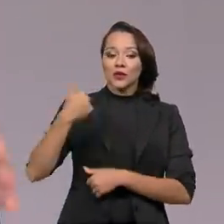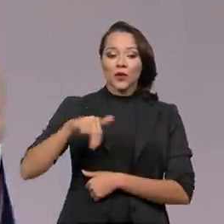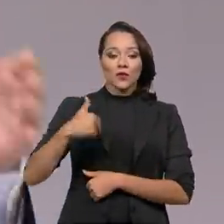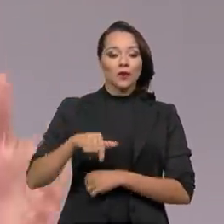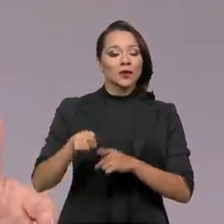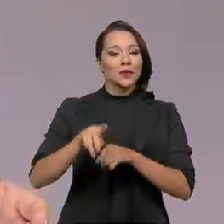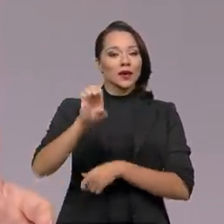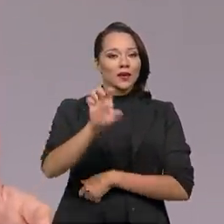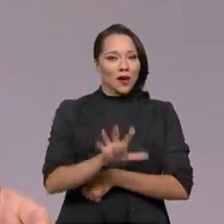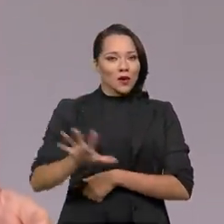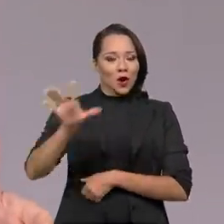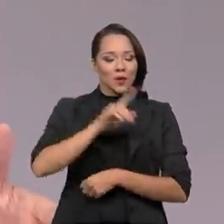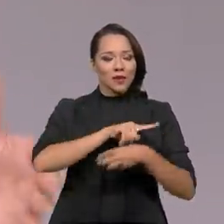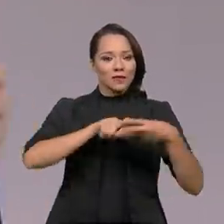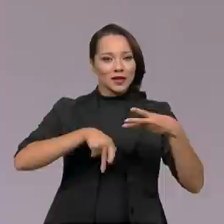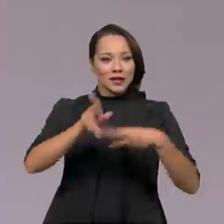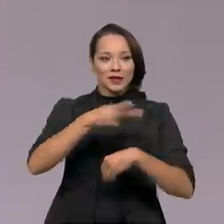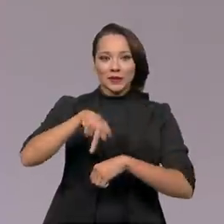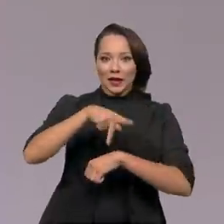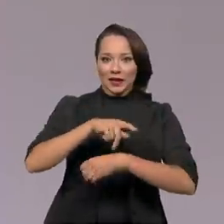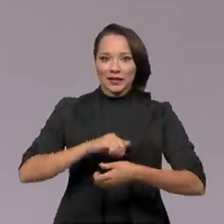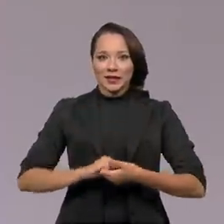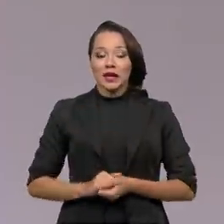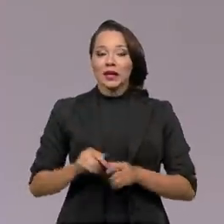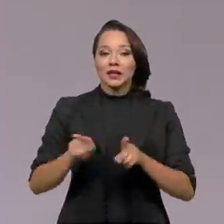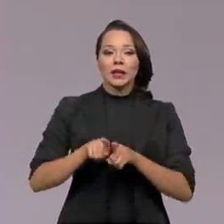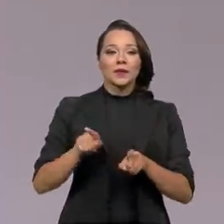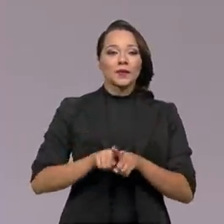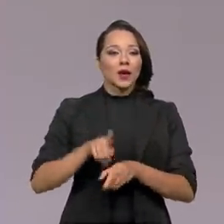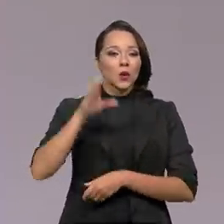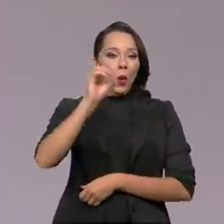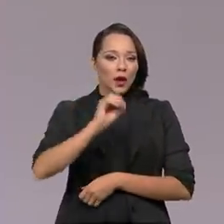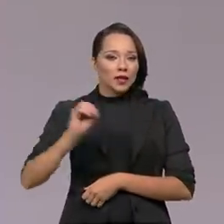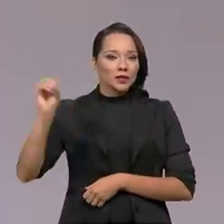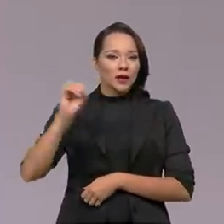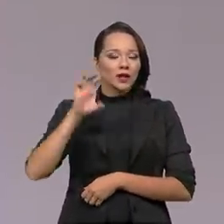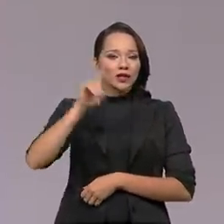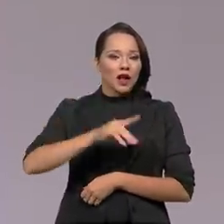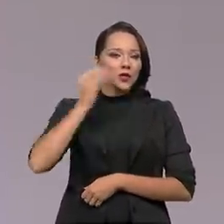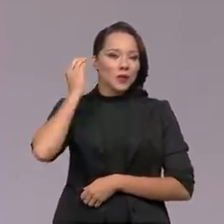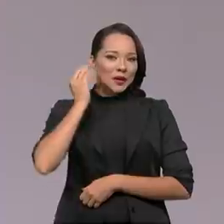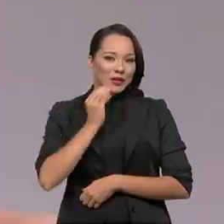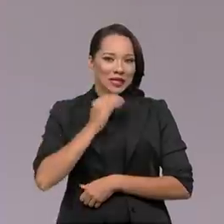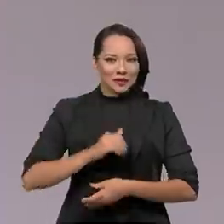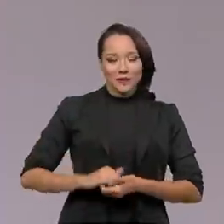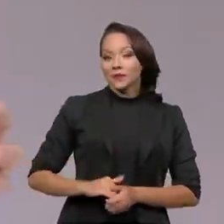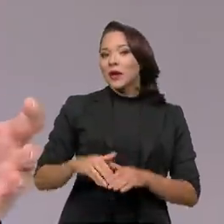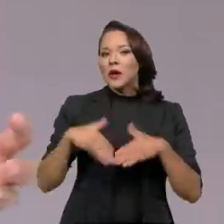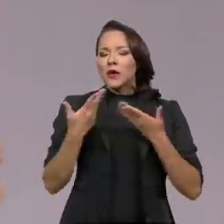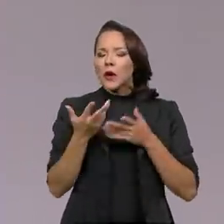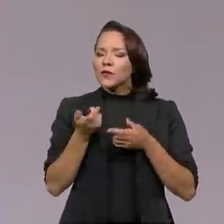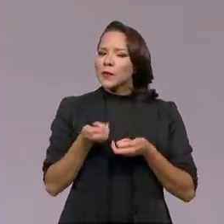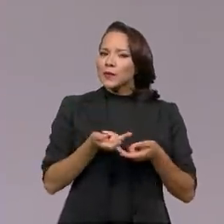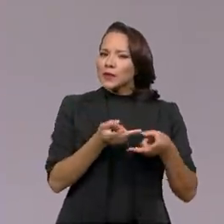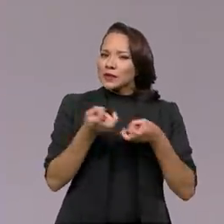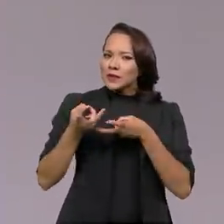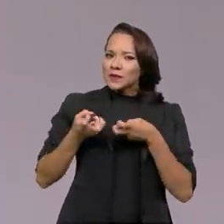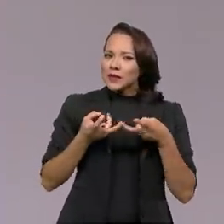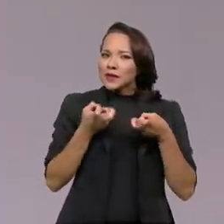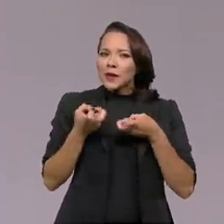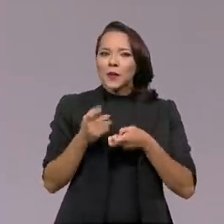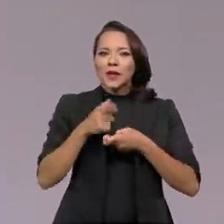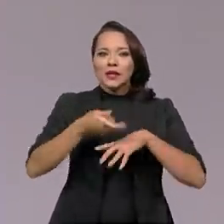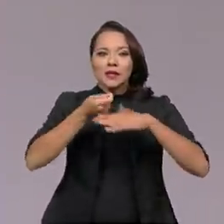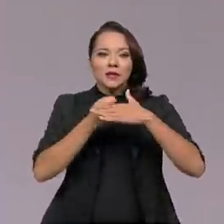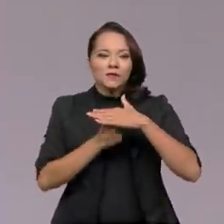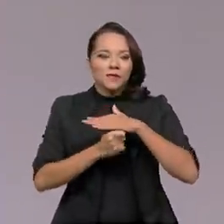na Europa, passou por três países e no Oriente Médio, nos Emirados Árabes Unidos. Qual foi a percepção do apetite desses